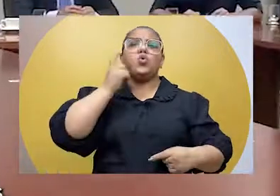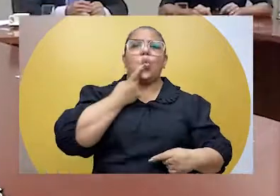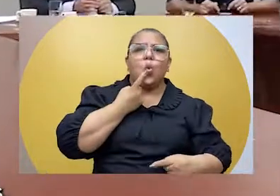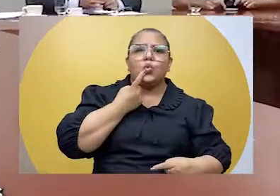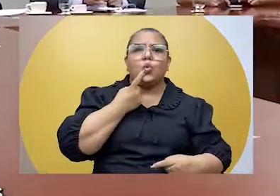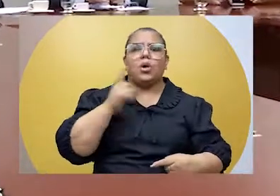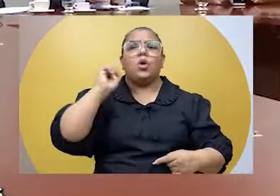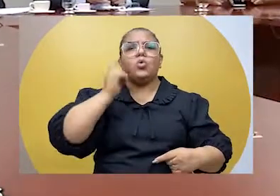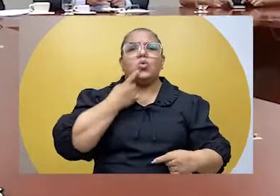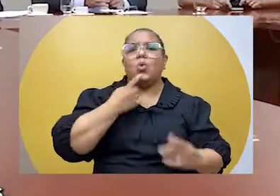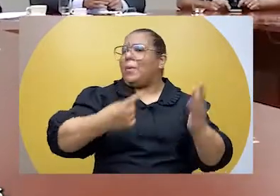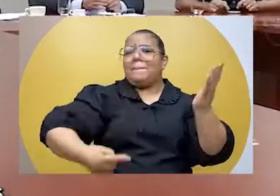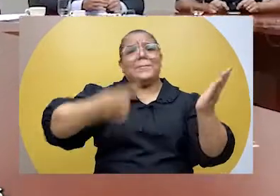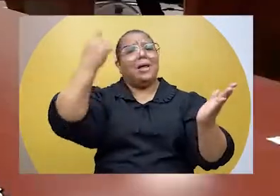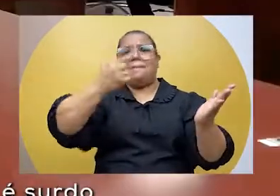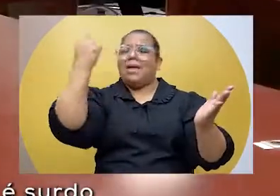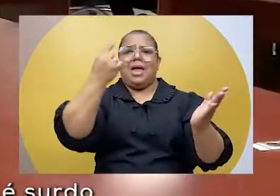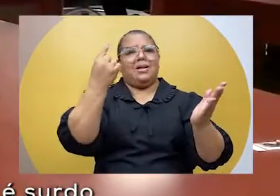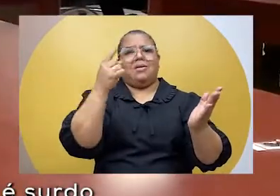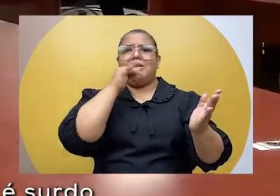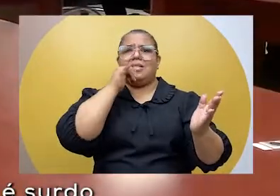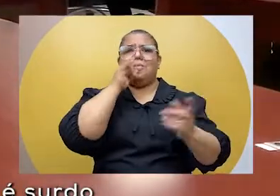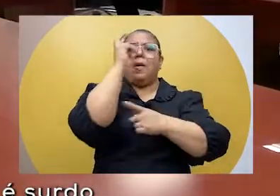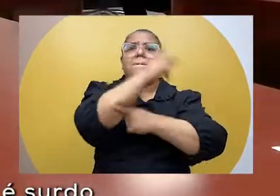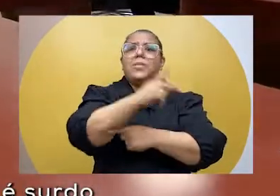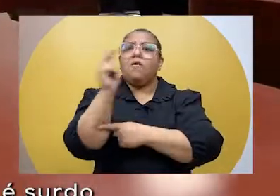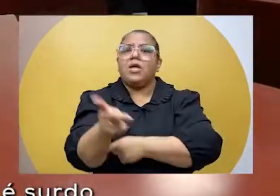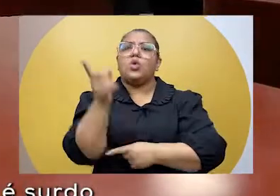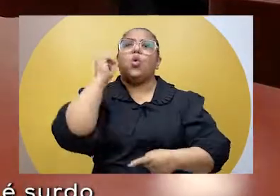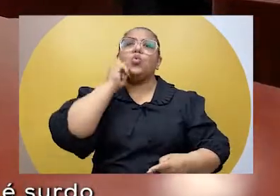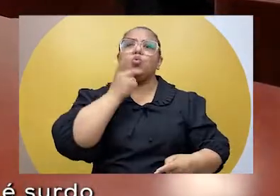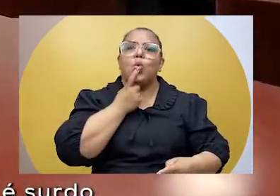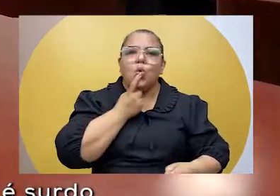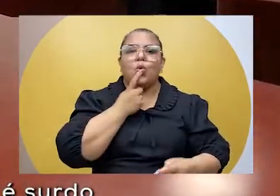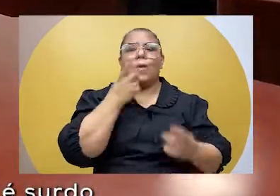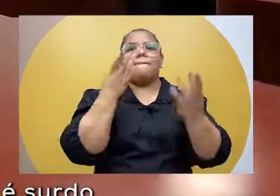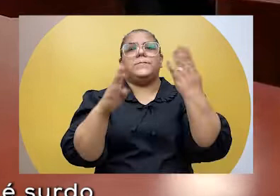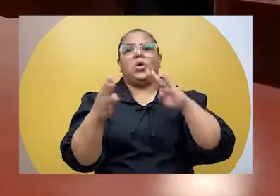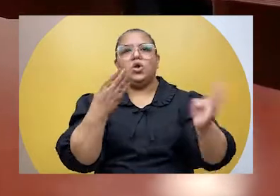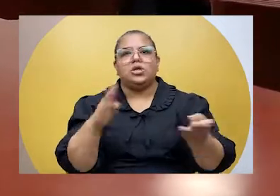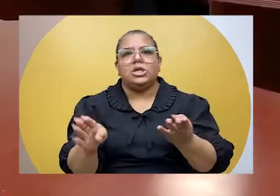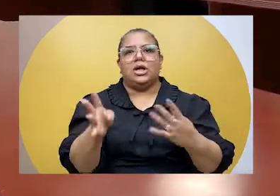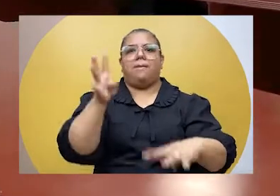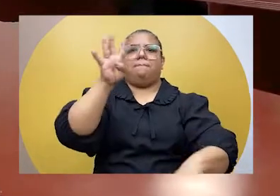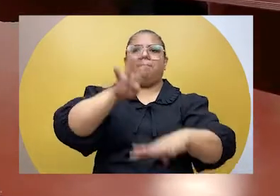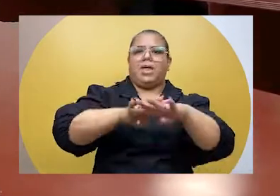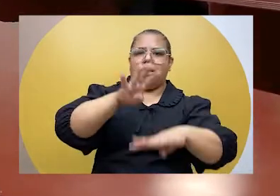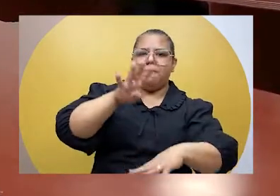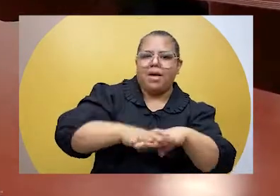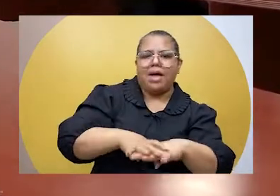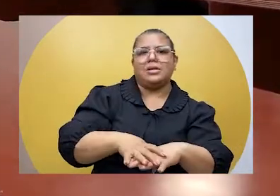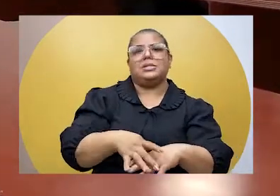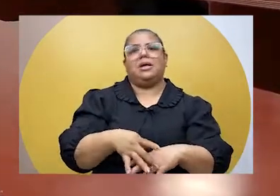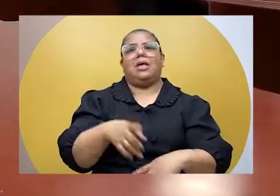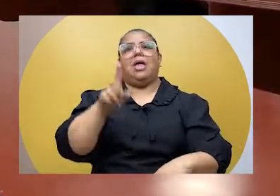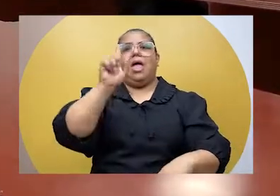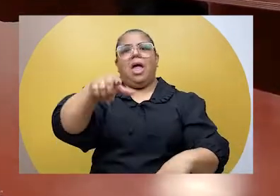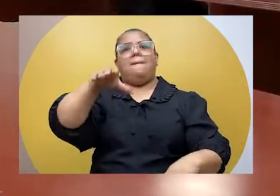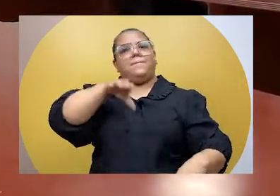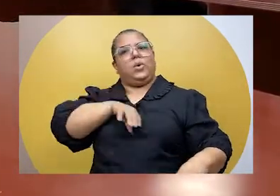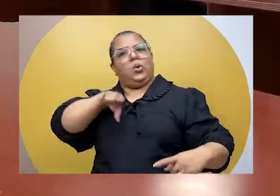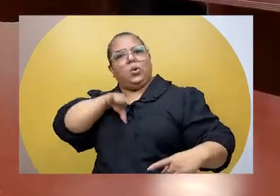Deficientes auditivos, surdos, primeira questão, o professor que é surdo, de biologia, de